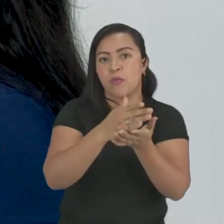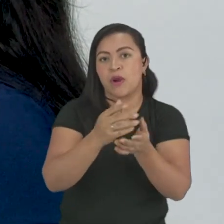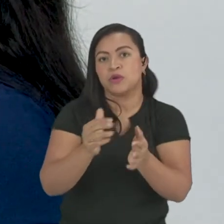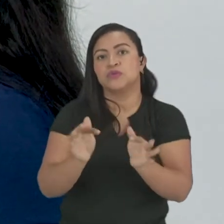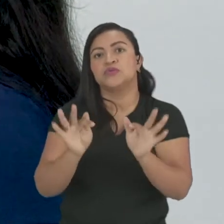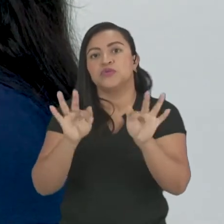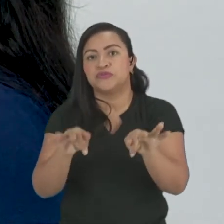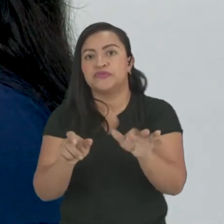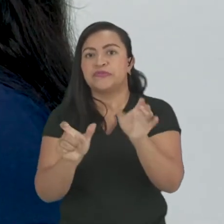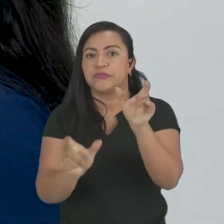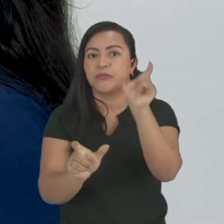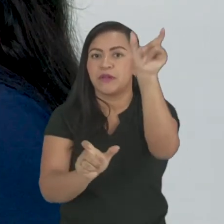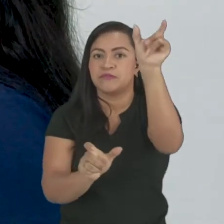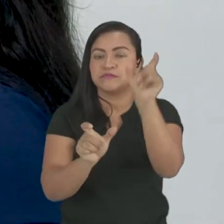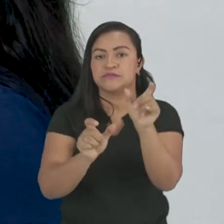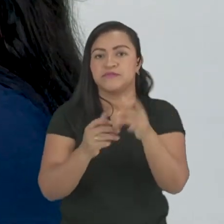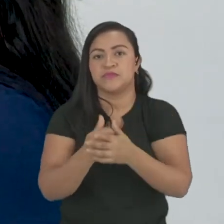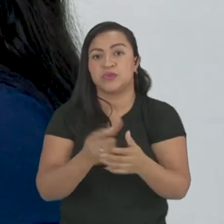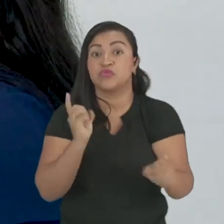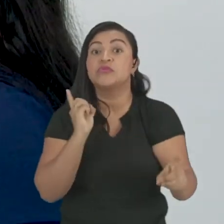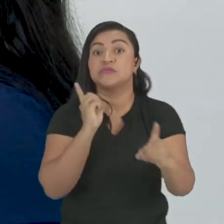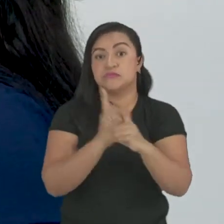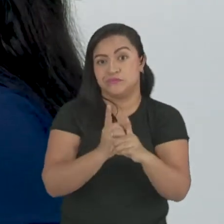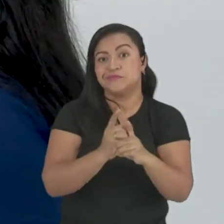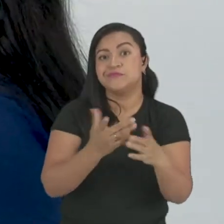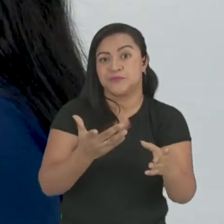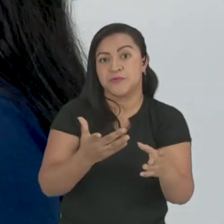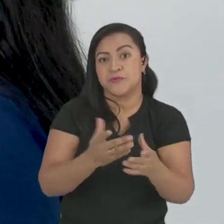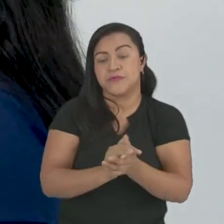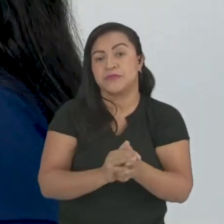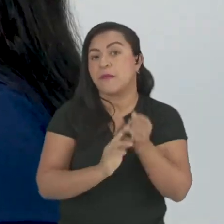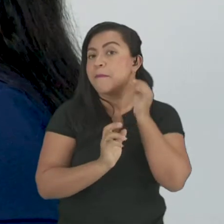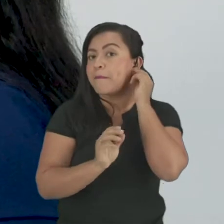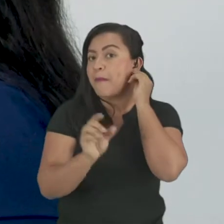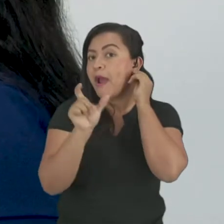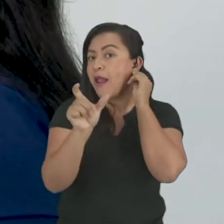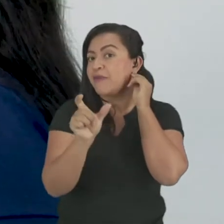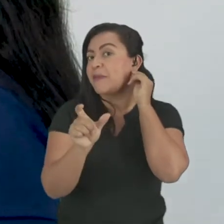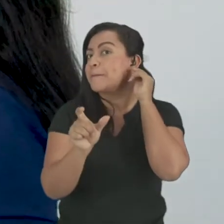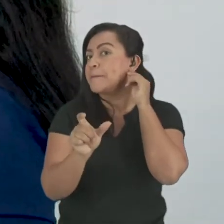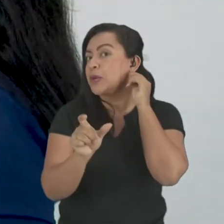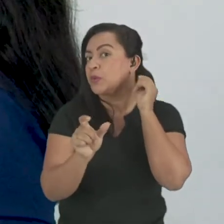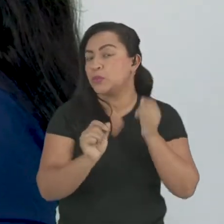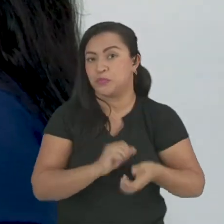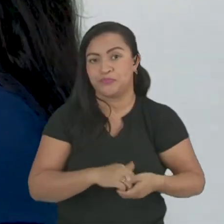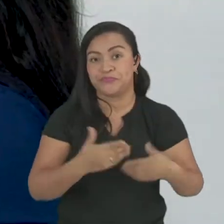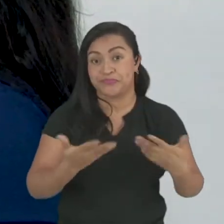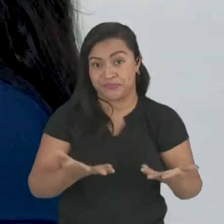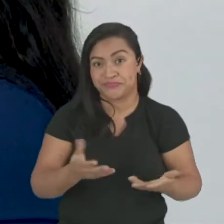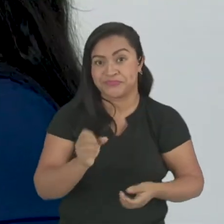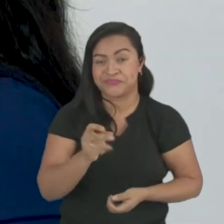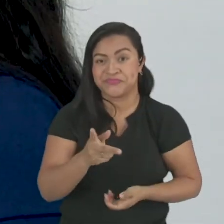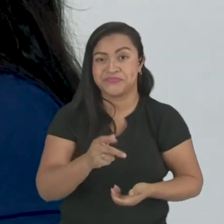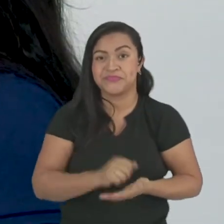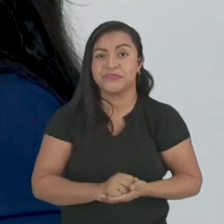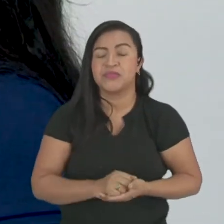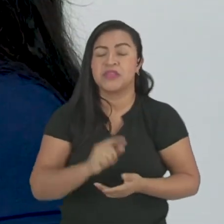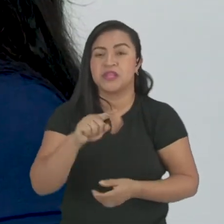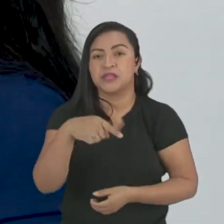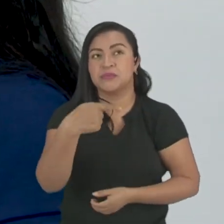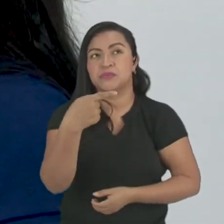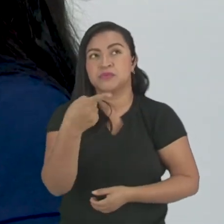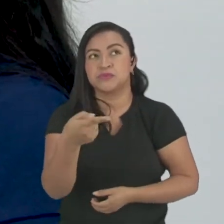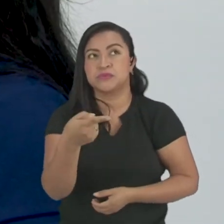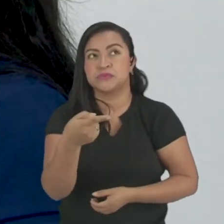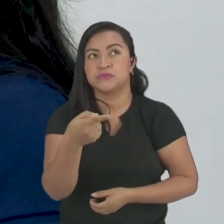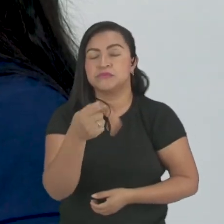burro, tem um PRI. Então, eu posso identificar que fica aqui. Então, beleza. Depois disso, eu vou, por